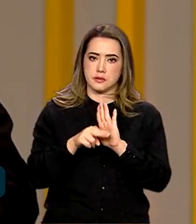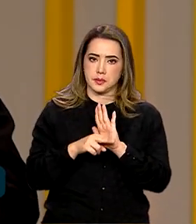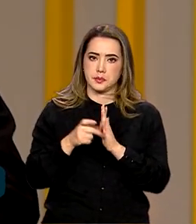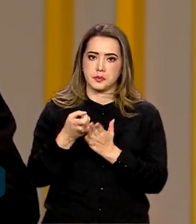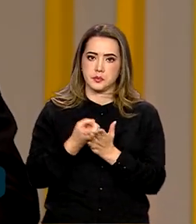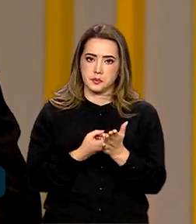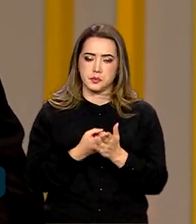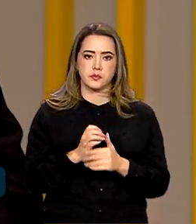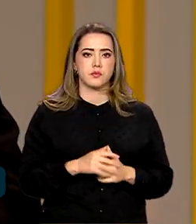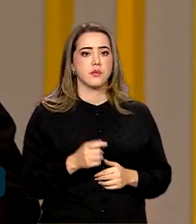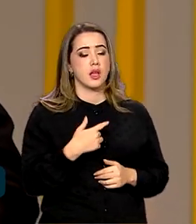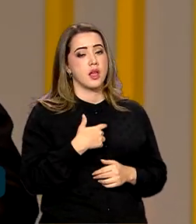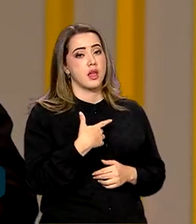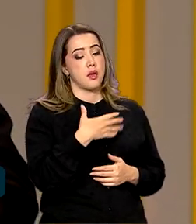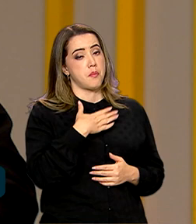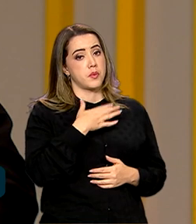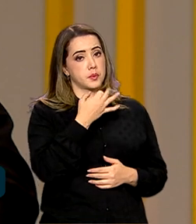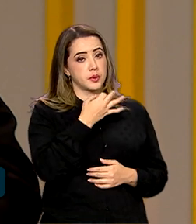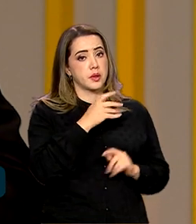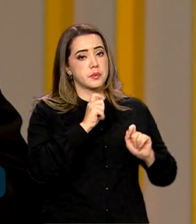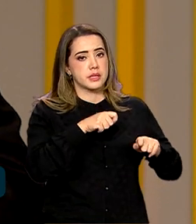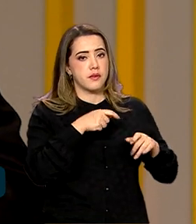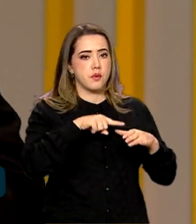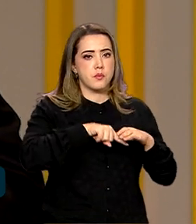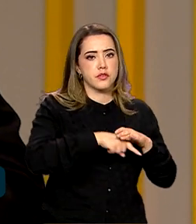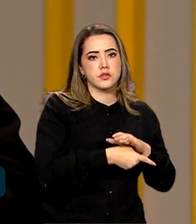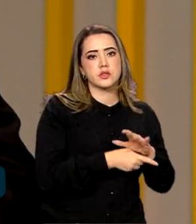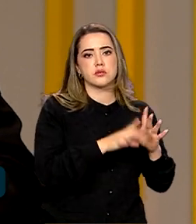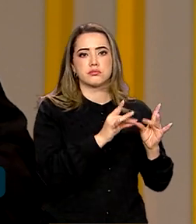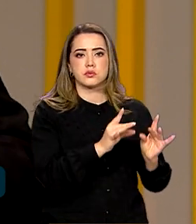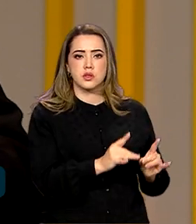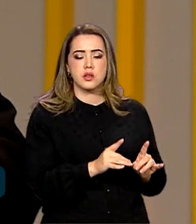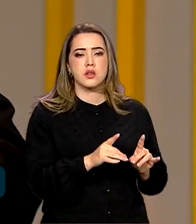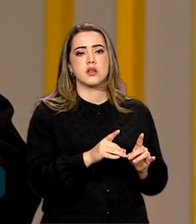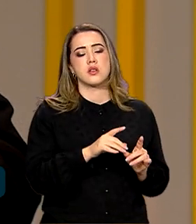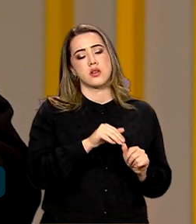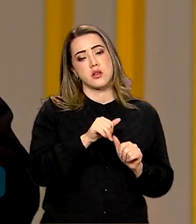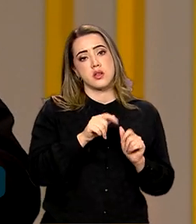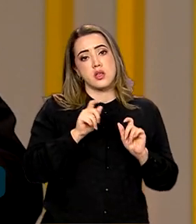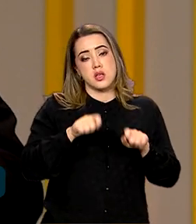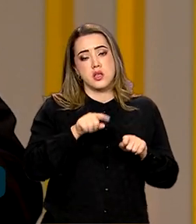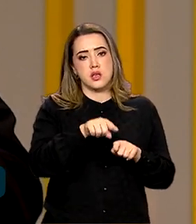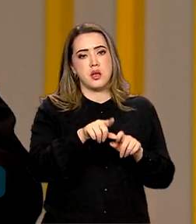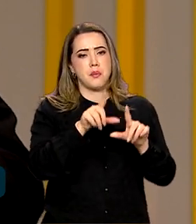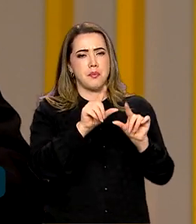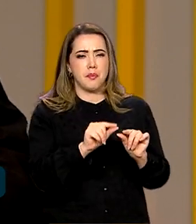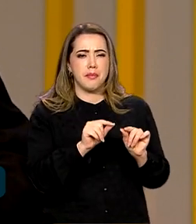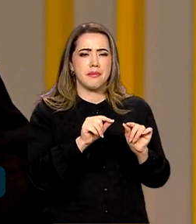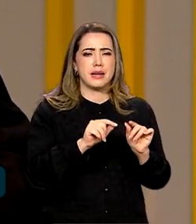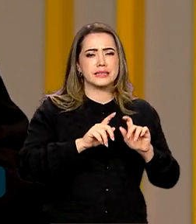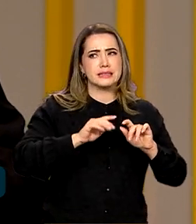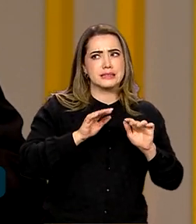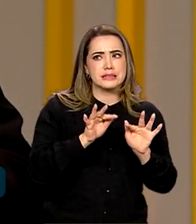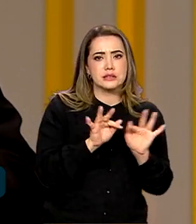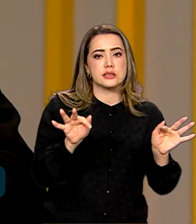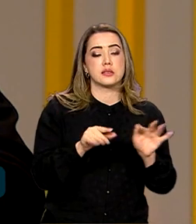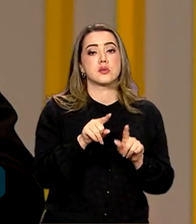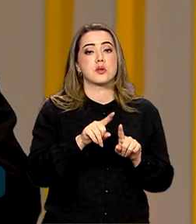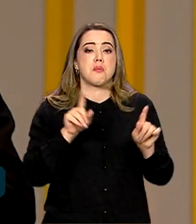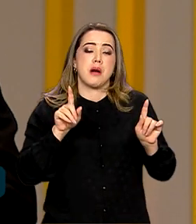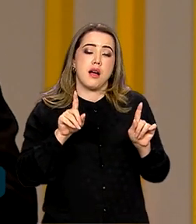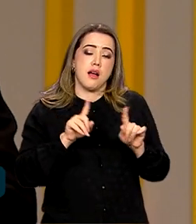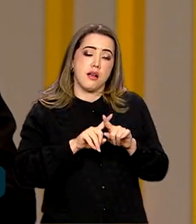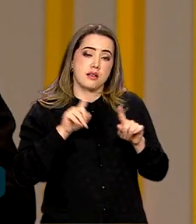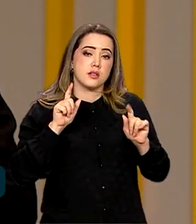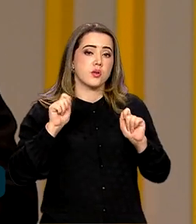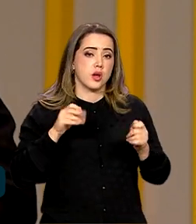aprofundada e também um arcabouço fiscal menos rígido, mas era o que era viável aprovar e aí a sabedoria do